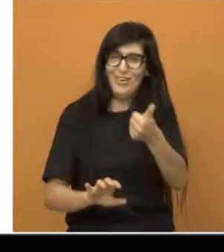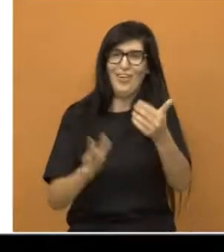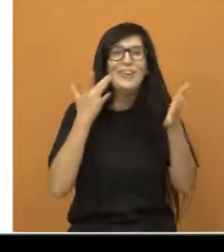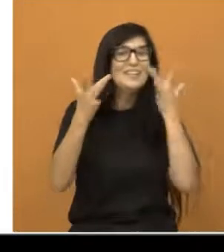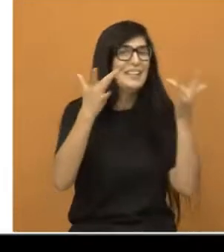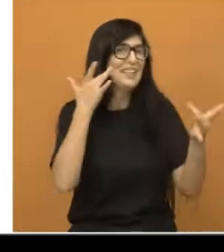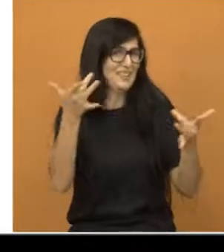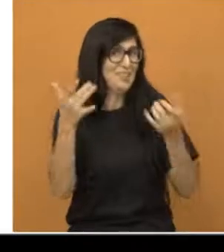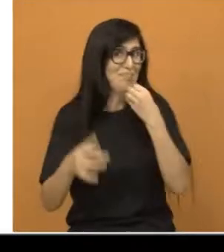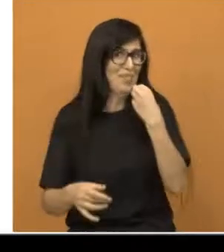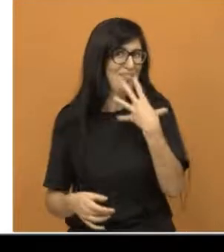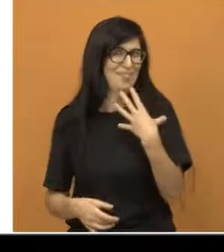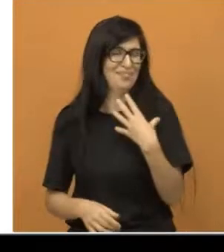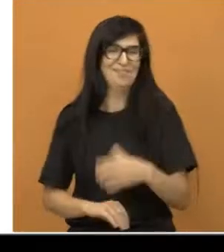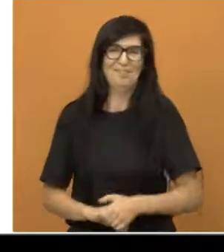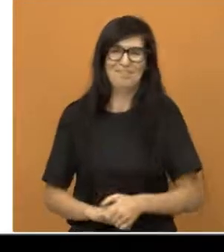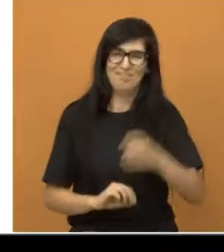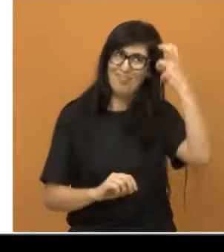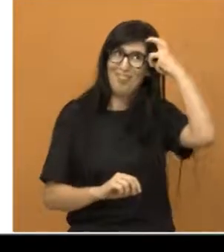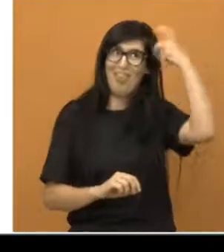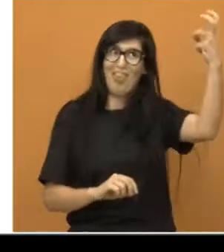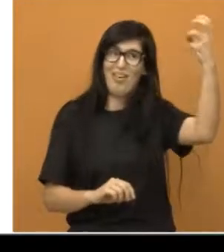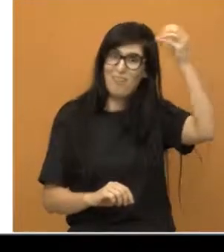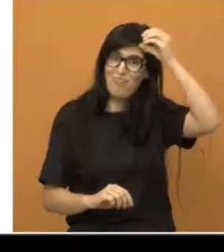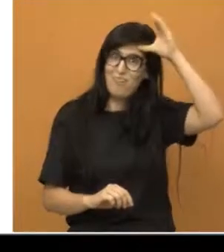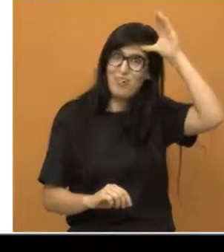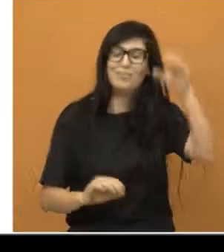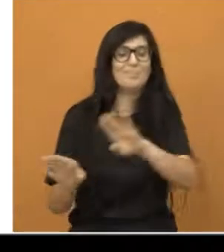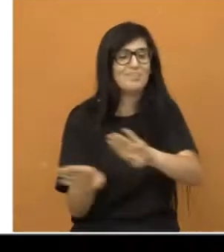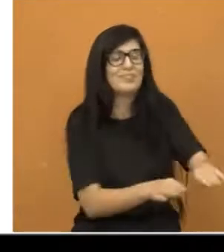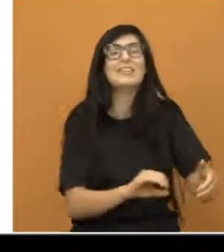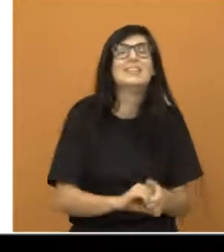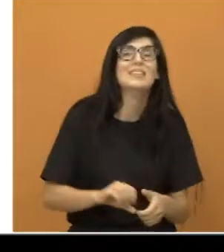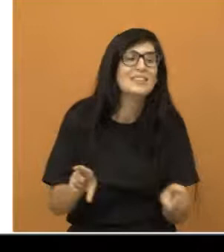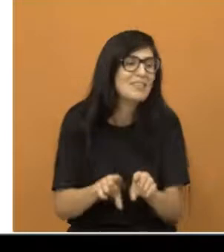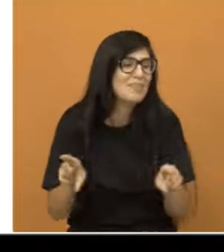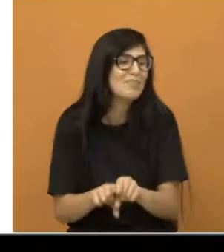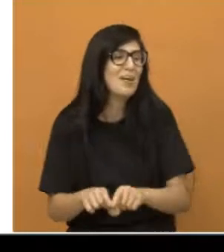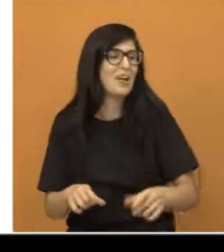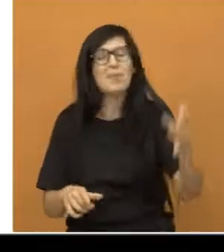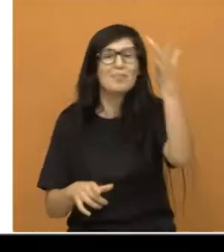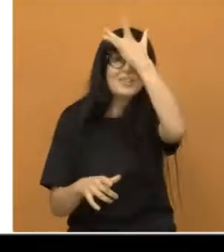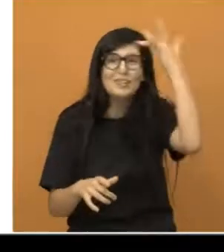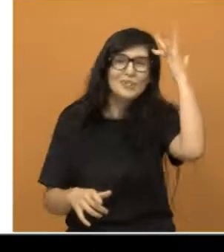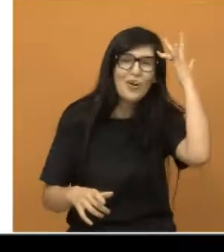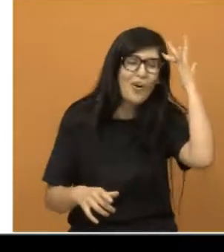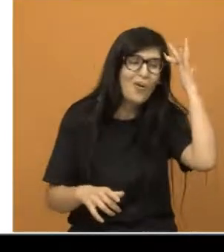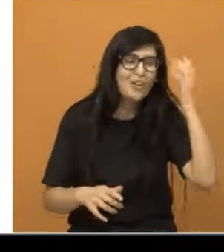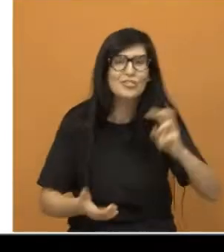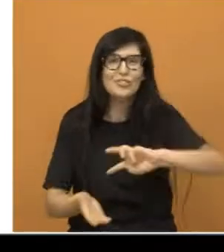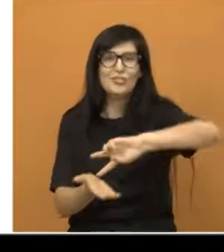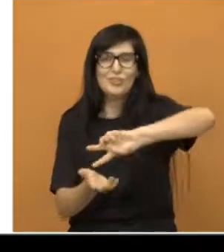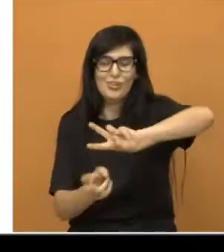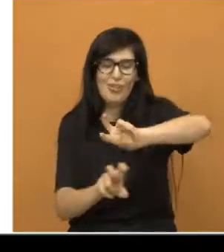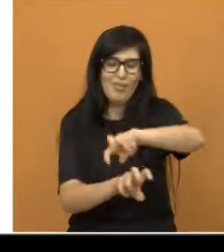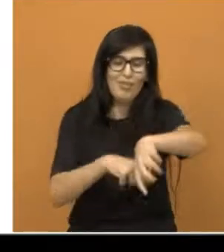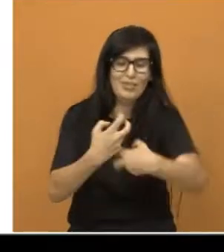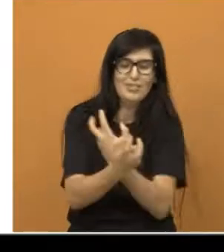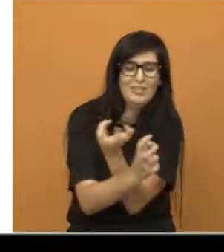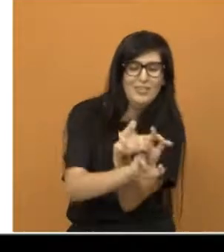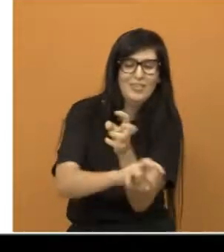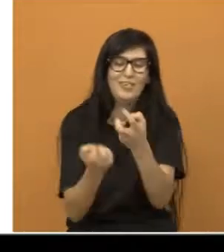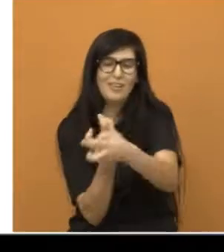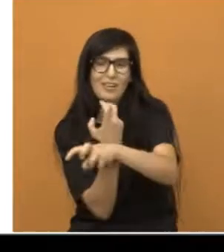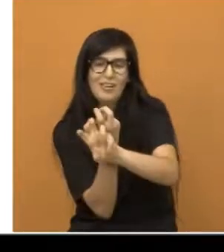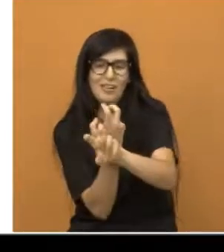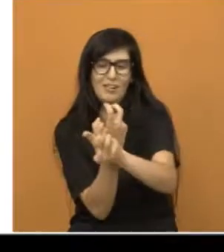E aqui, parabenizar também os mestres capoeiristas da cidade de Jacareí, através do presidente da Liga,